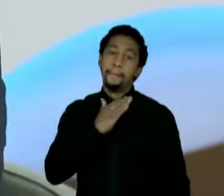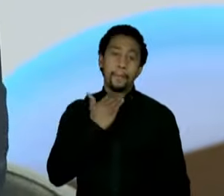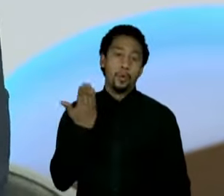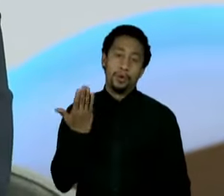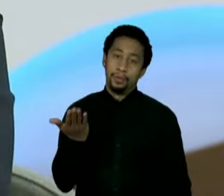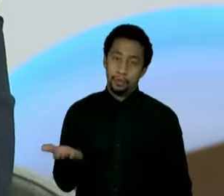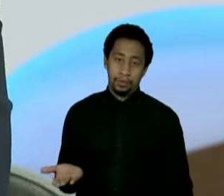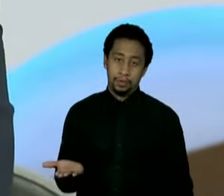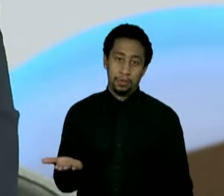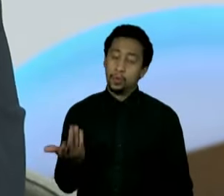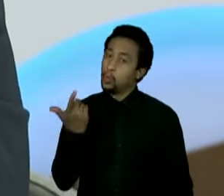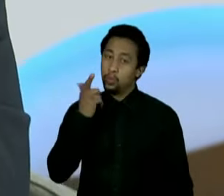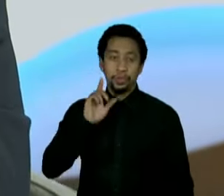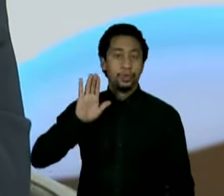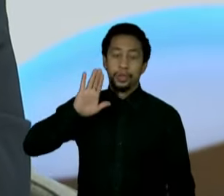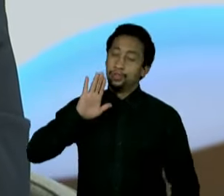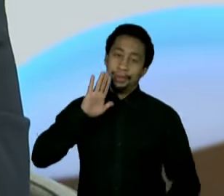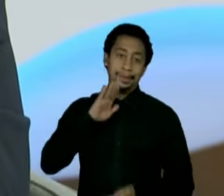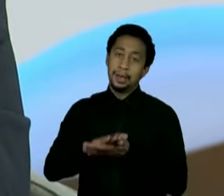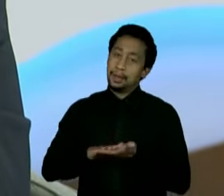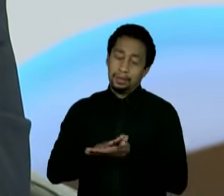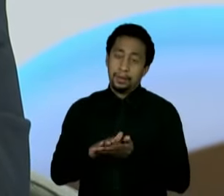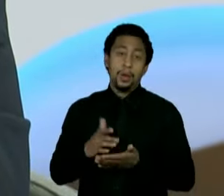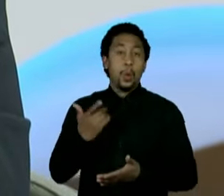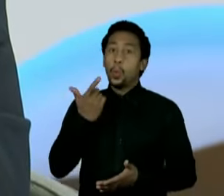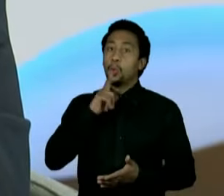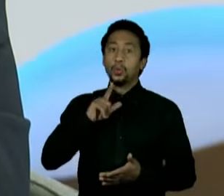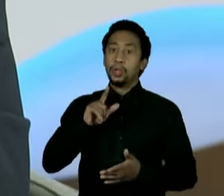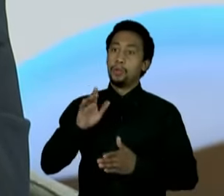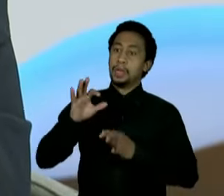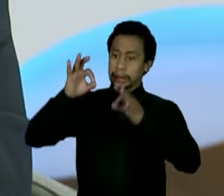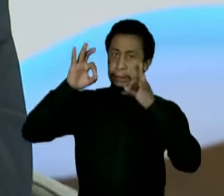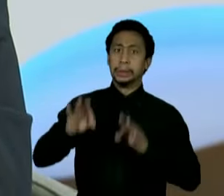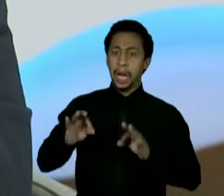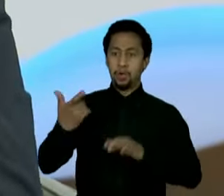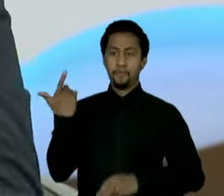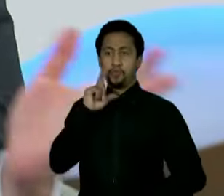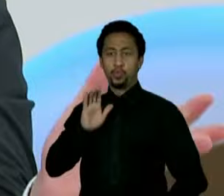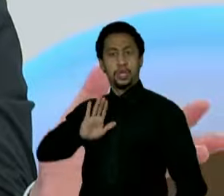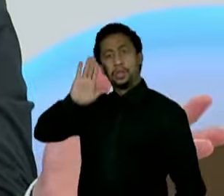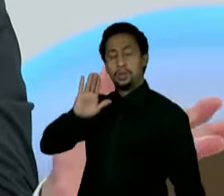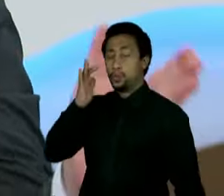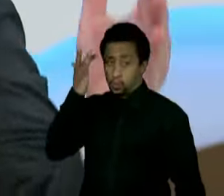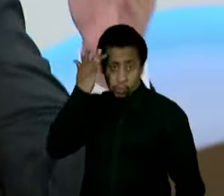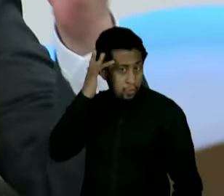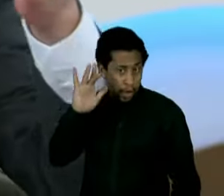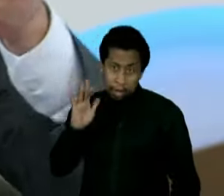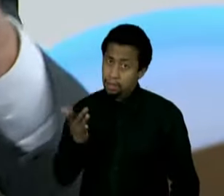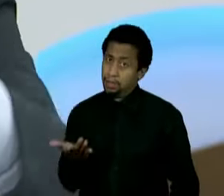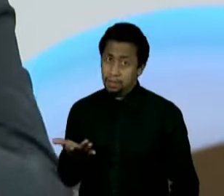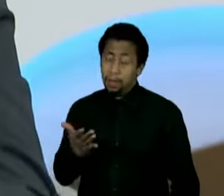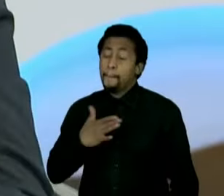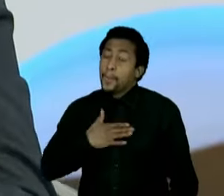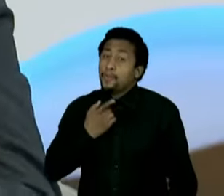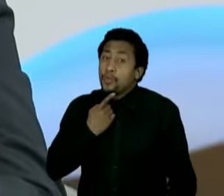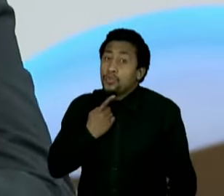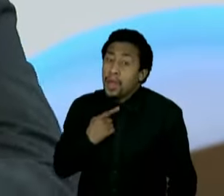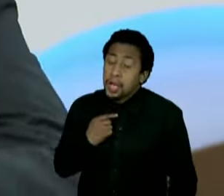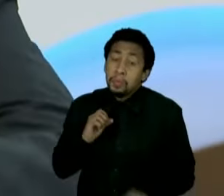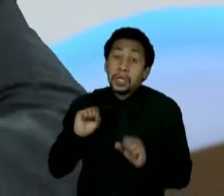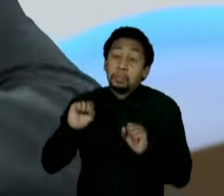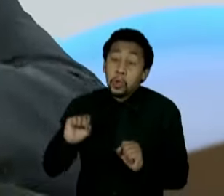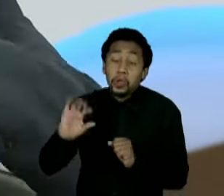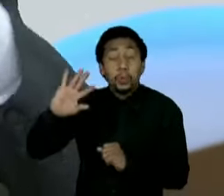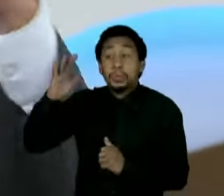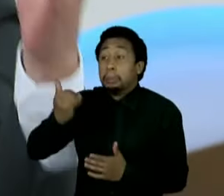pode garantir que vai ser candidato, mas eu te garanto que essa é a minha intenção, minha vontade e eu gostaria muito de poder fazer aqui em São Paulo